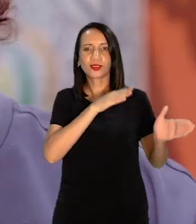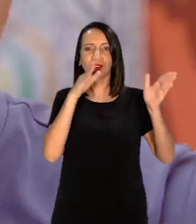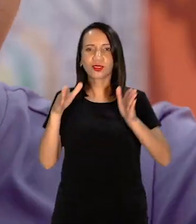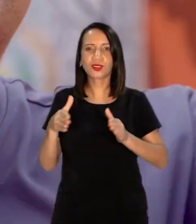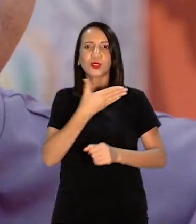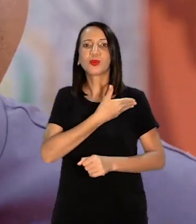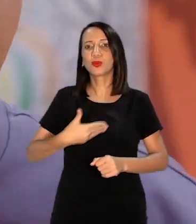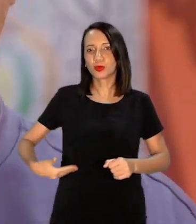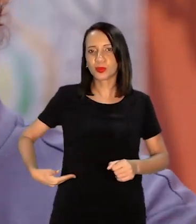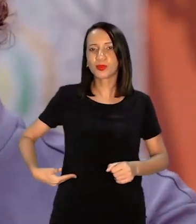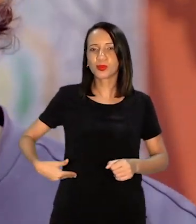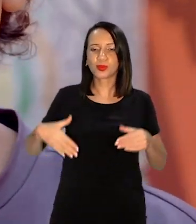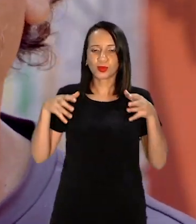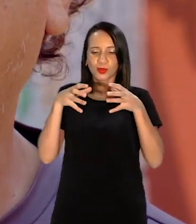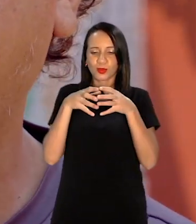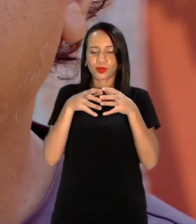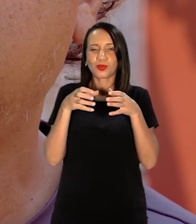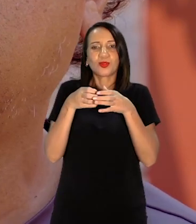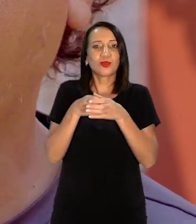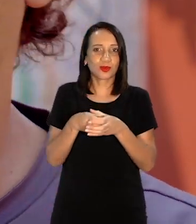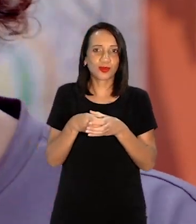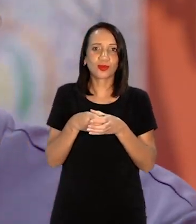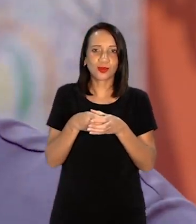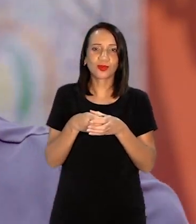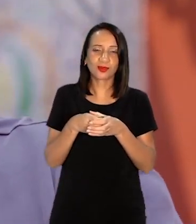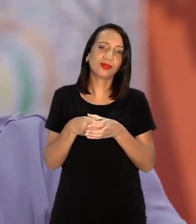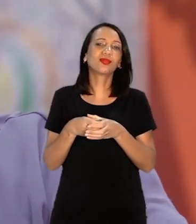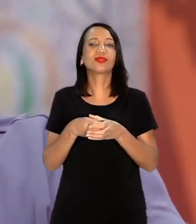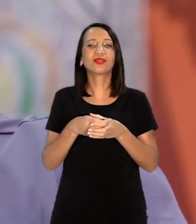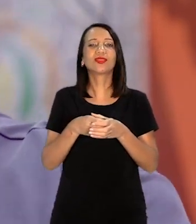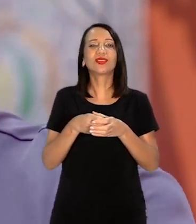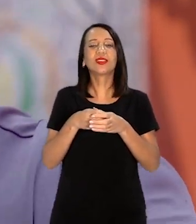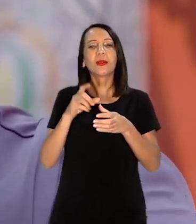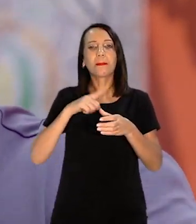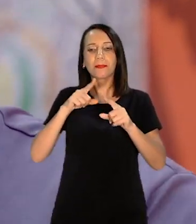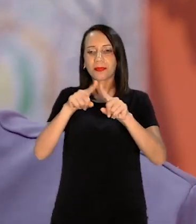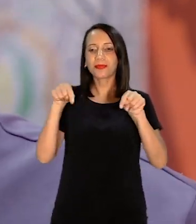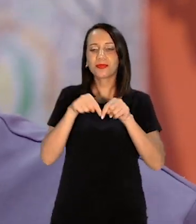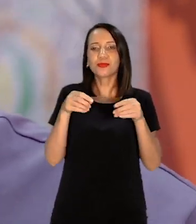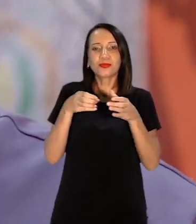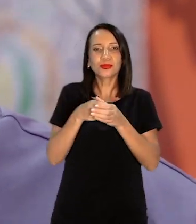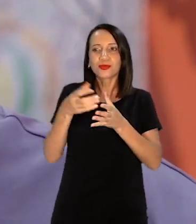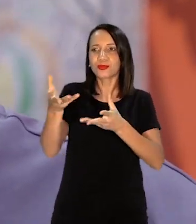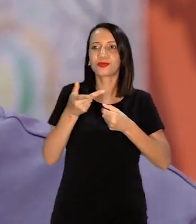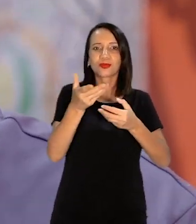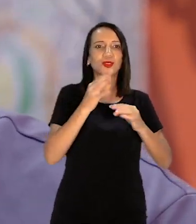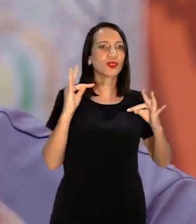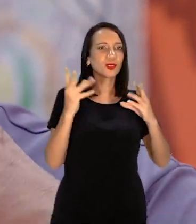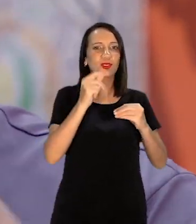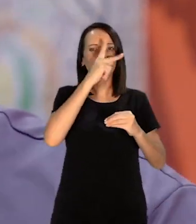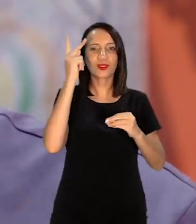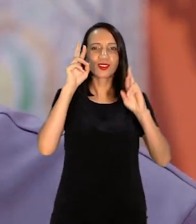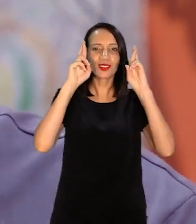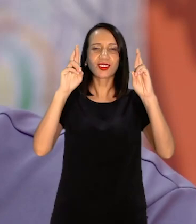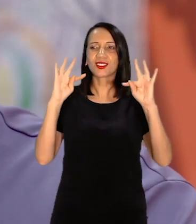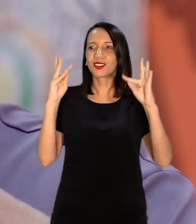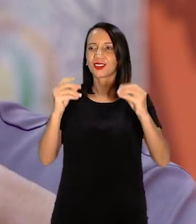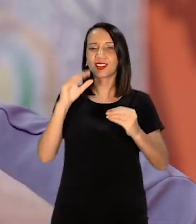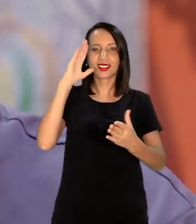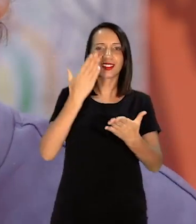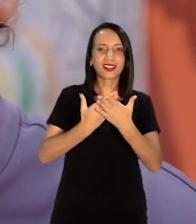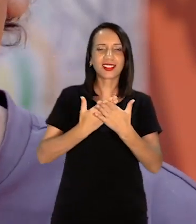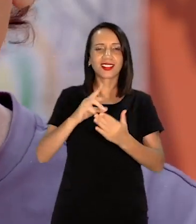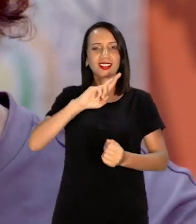pública É um mundo pequeno, não é? Professor Ornelas Ele recebe todo mundo, seja ele qual for Respeita todas as